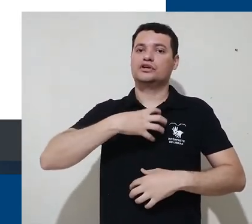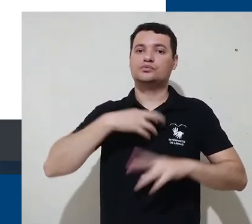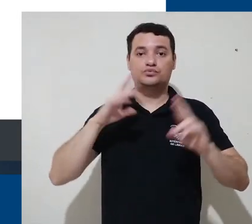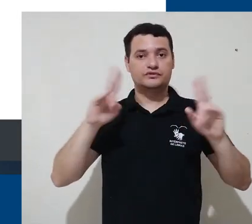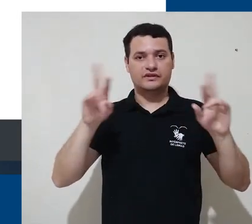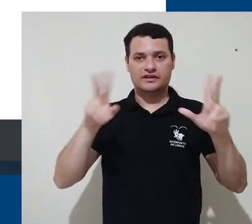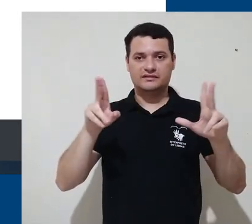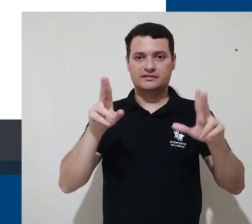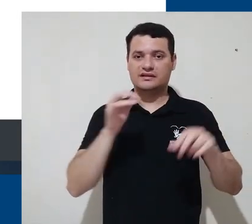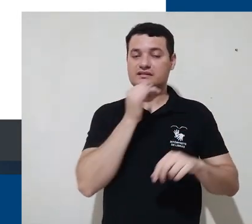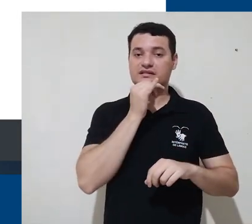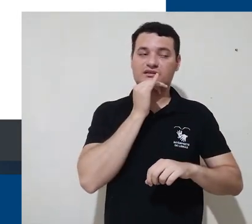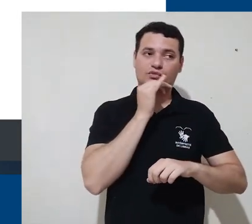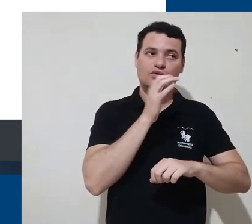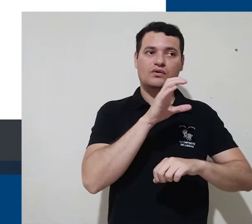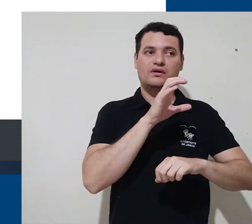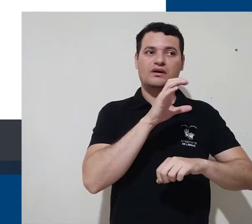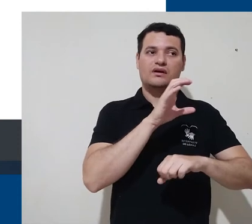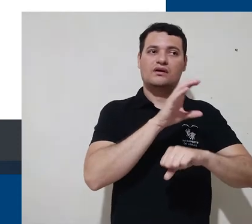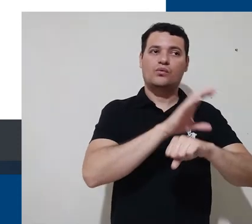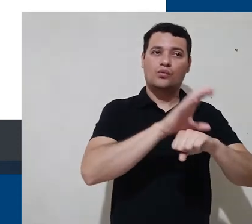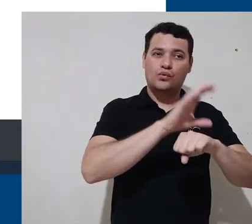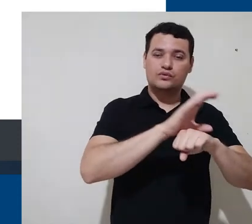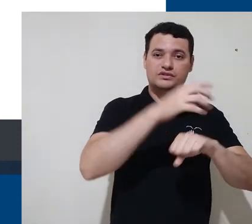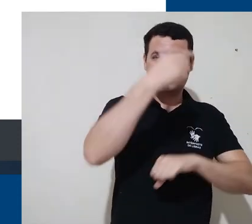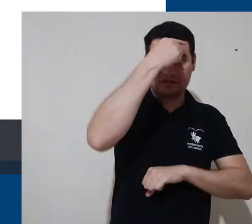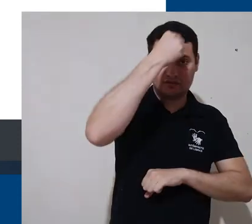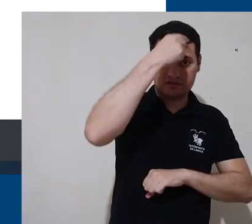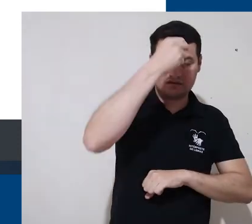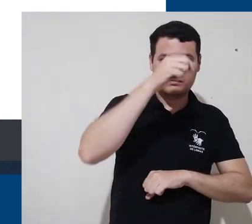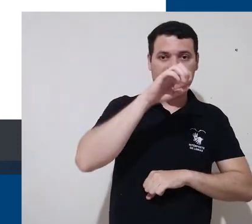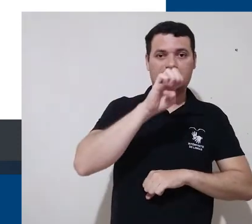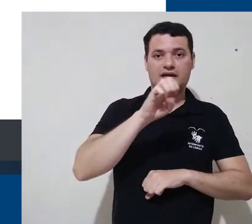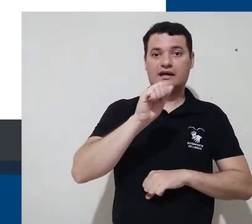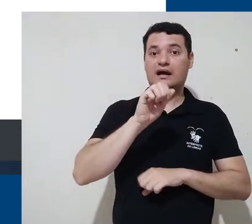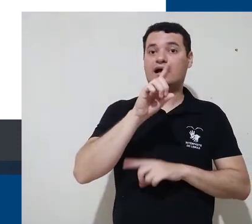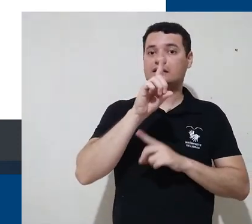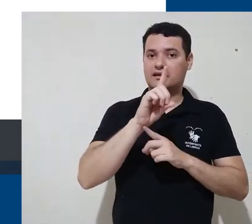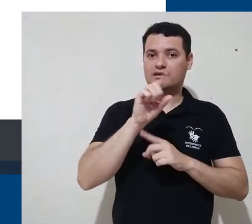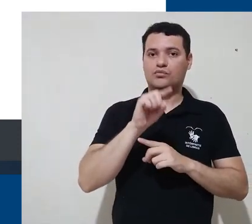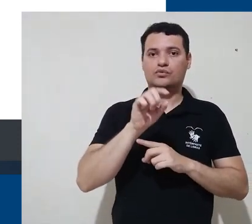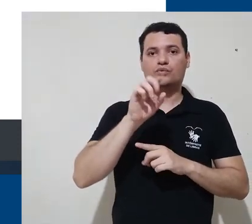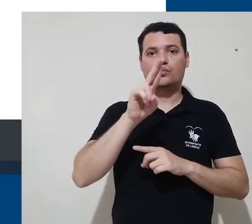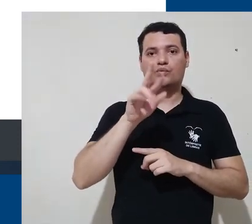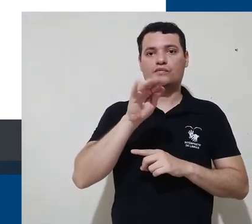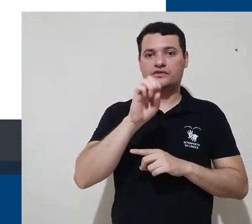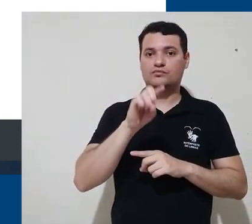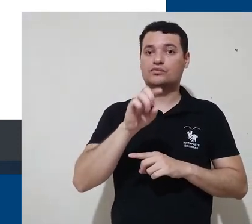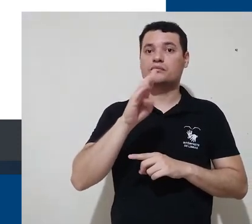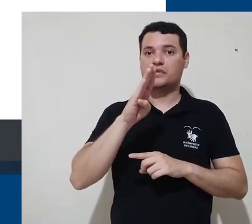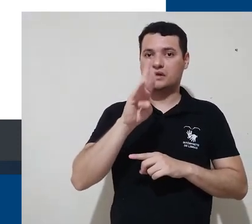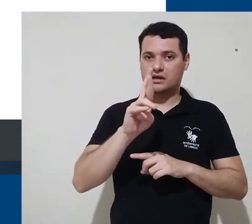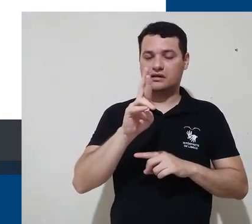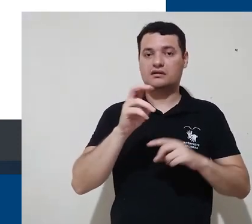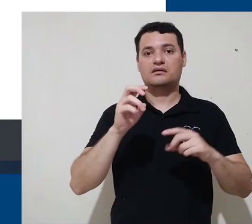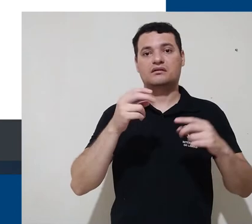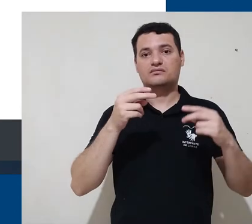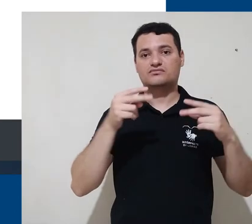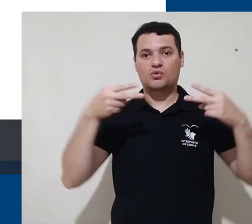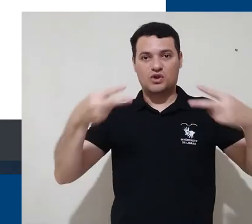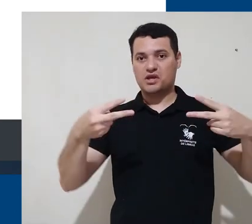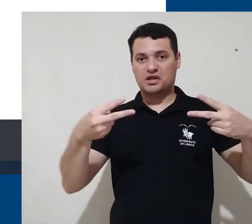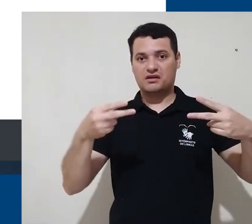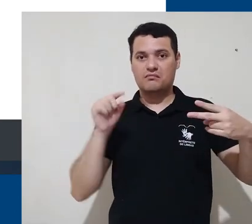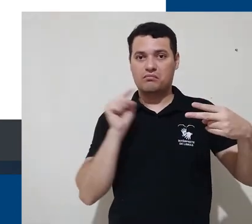acesso à plataforma de graduação, é ad.ufis.br, você não usará este link de